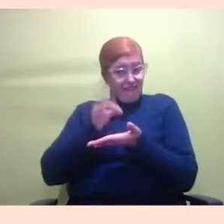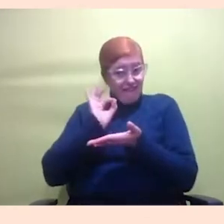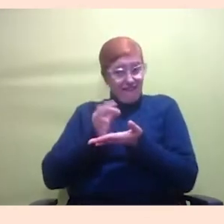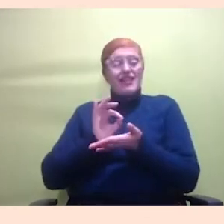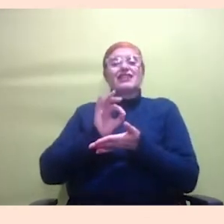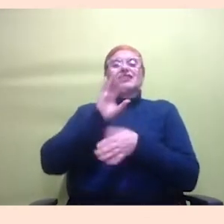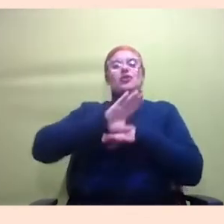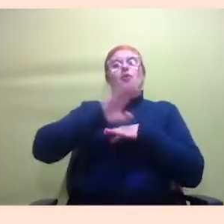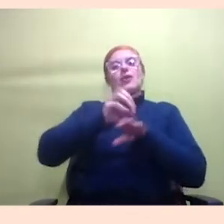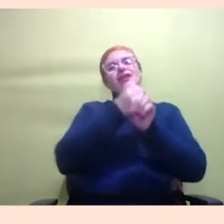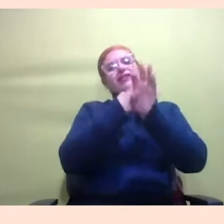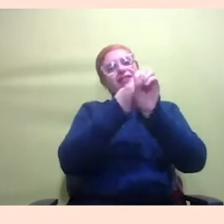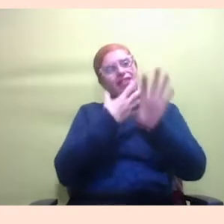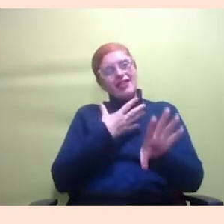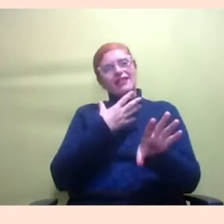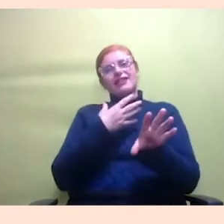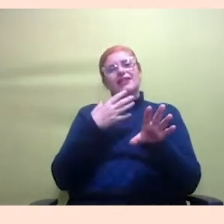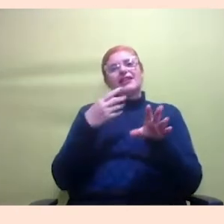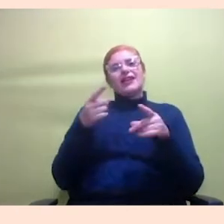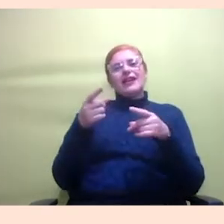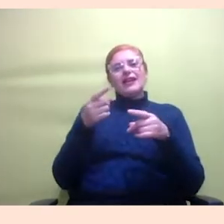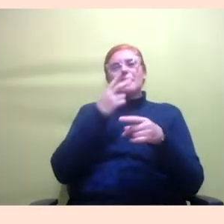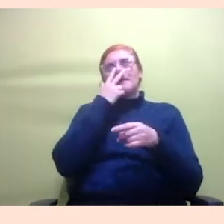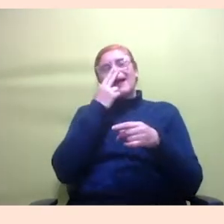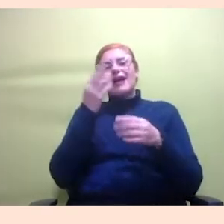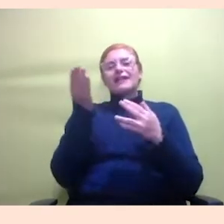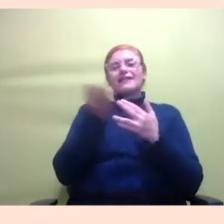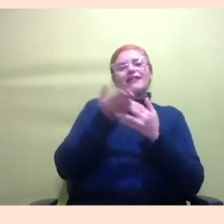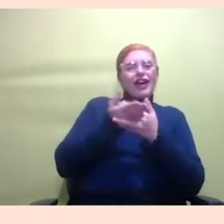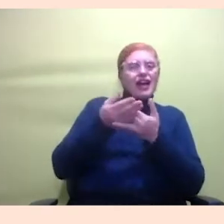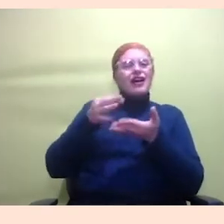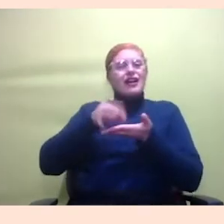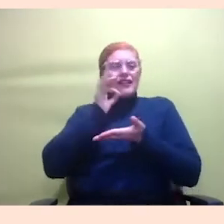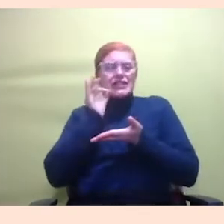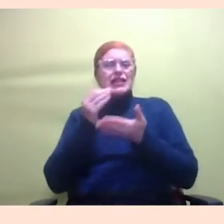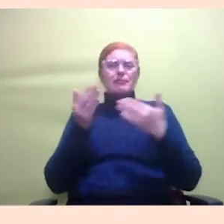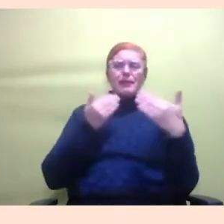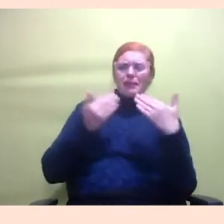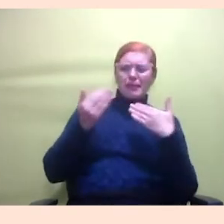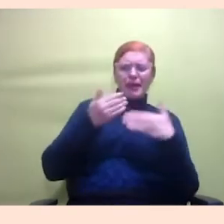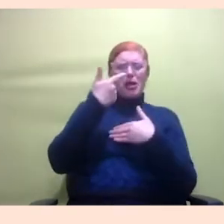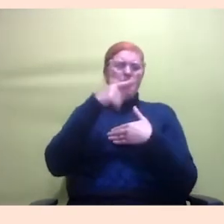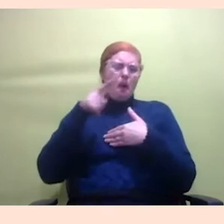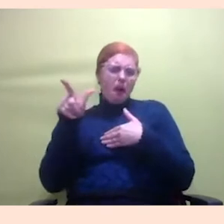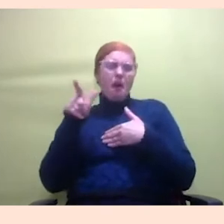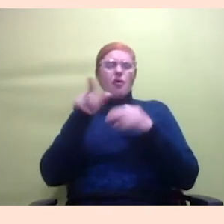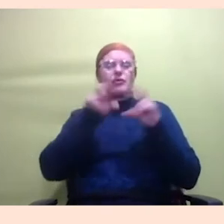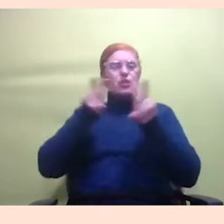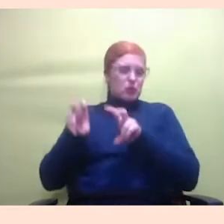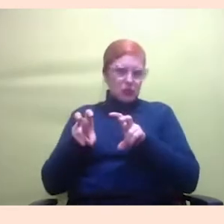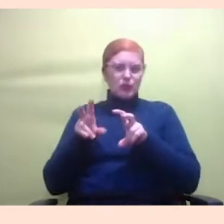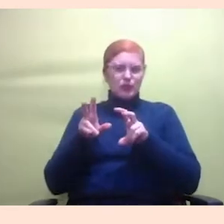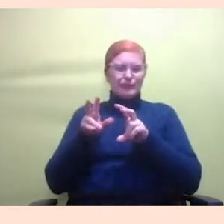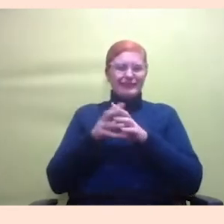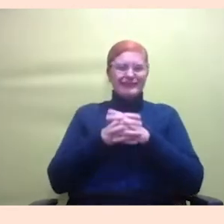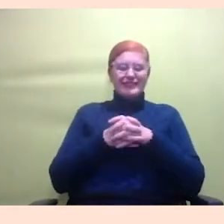Aquela coisa da hora de você tomar um cafezinho, então vai você ficar conversando de outras coisas que não necessariamente o que está